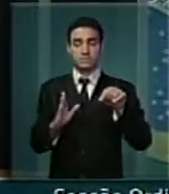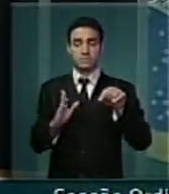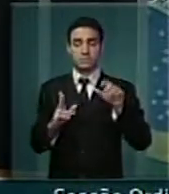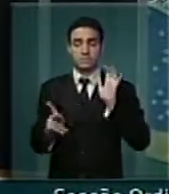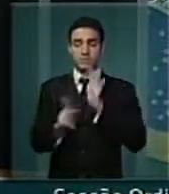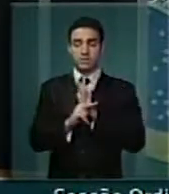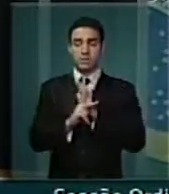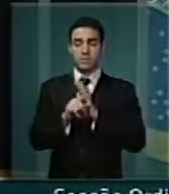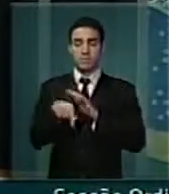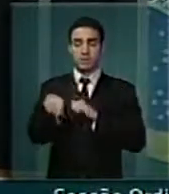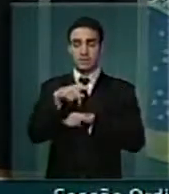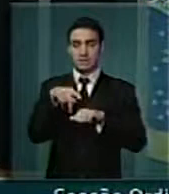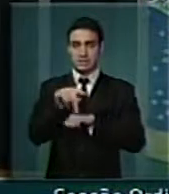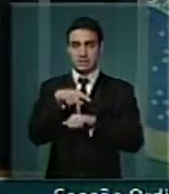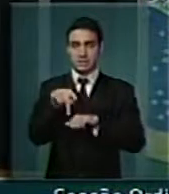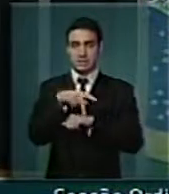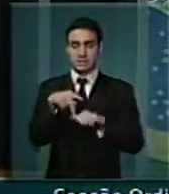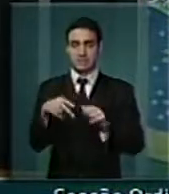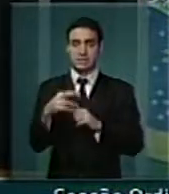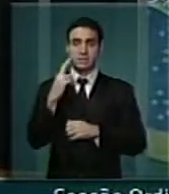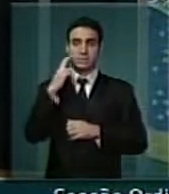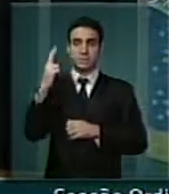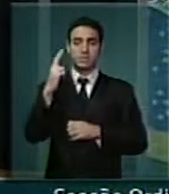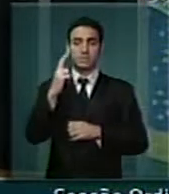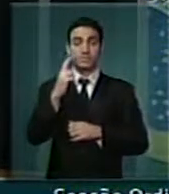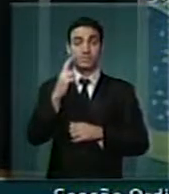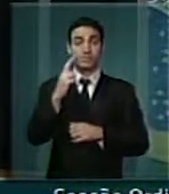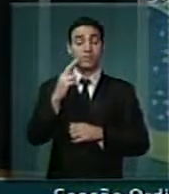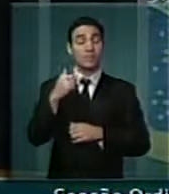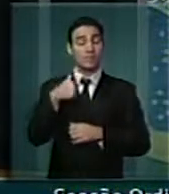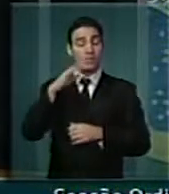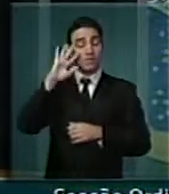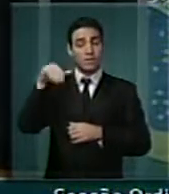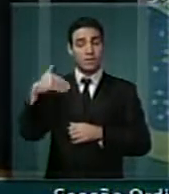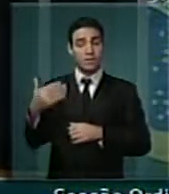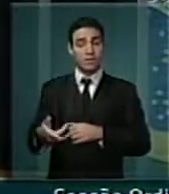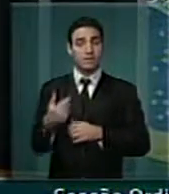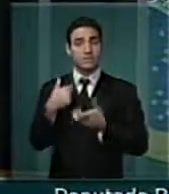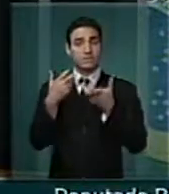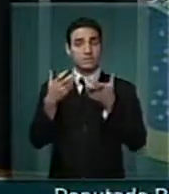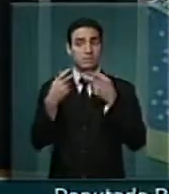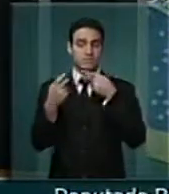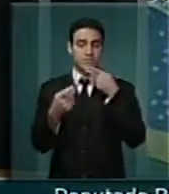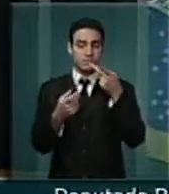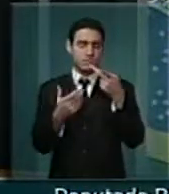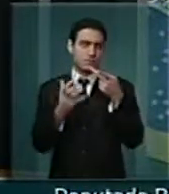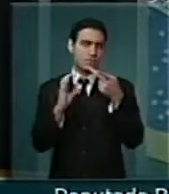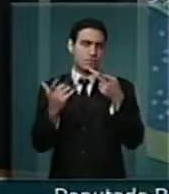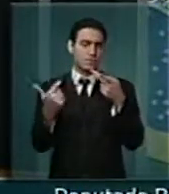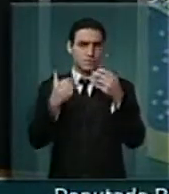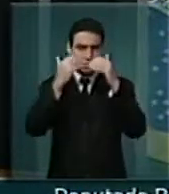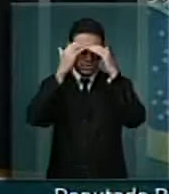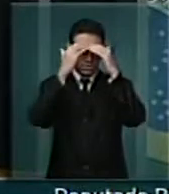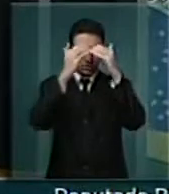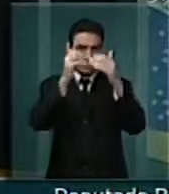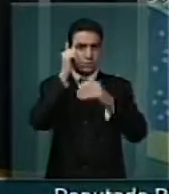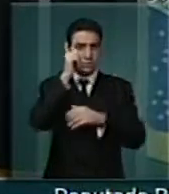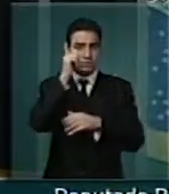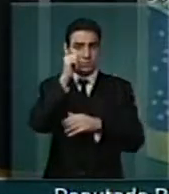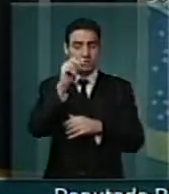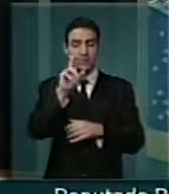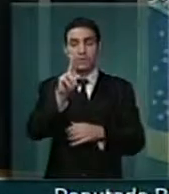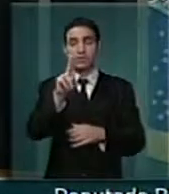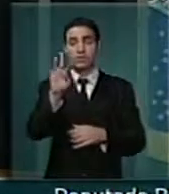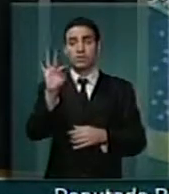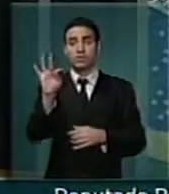pátria. Eu rendo essa homenagem, tomando a liberdade de mencionar respeitosamente a missionária Ruth de